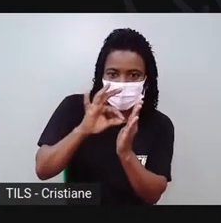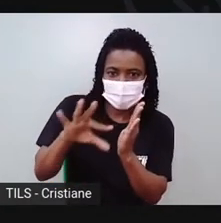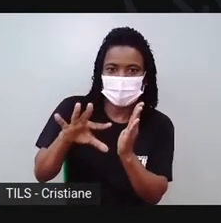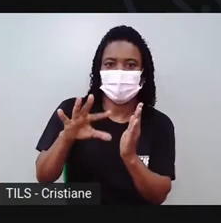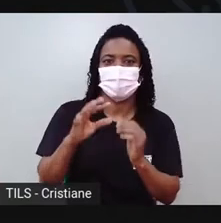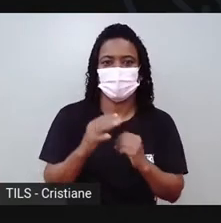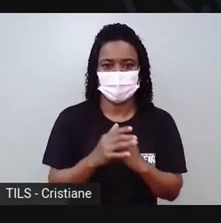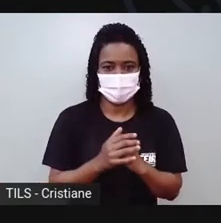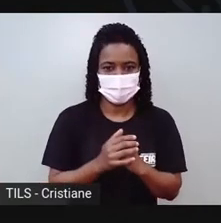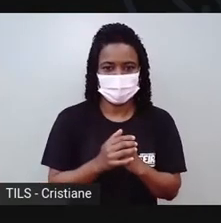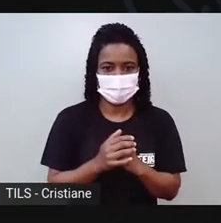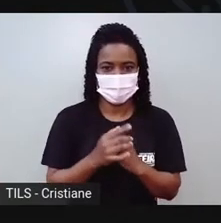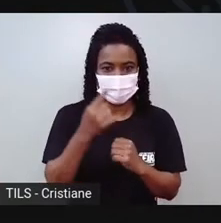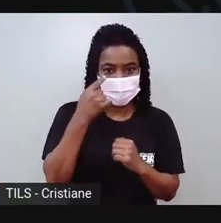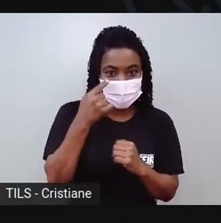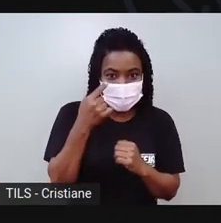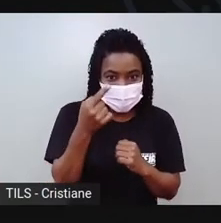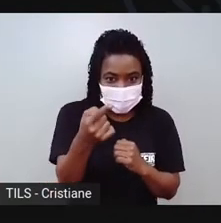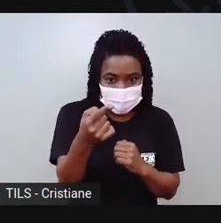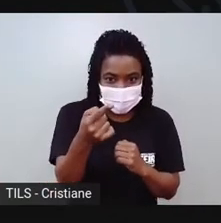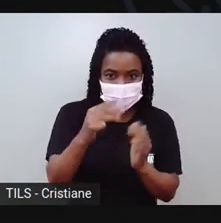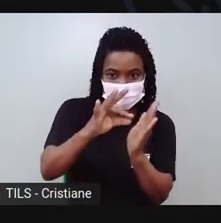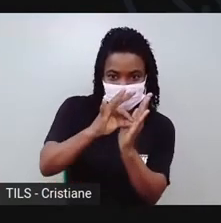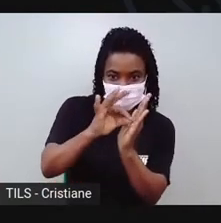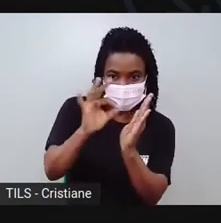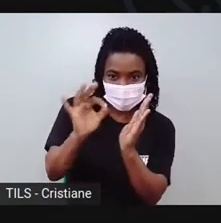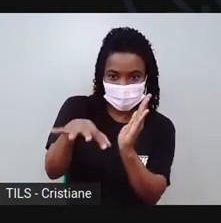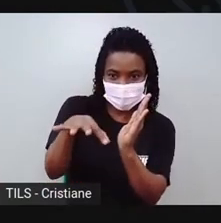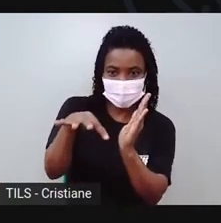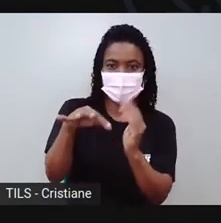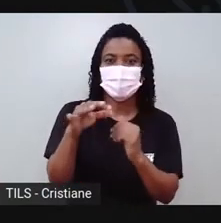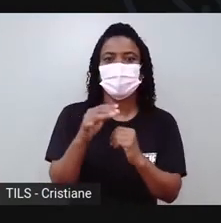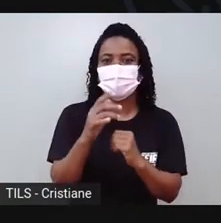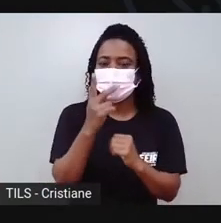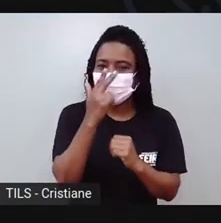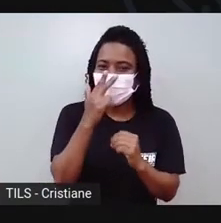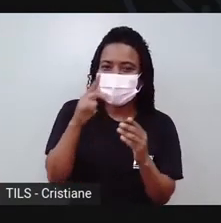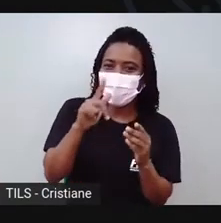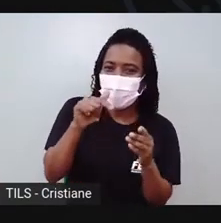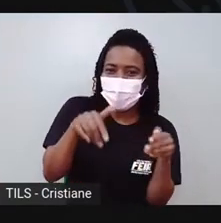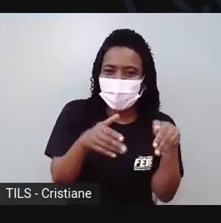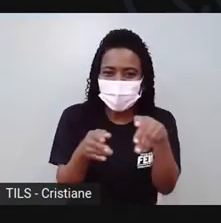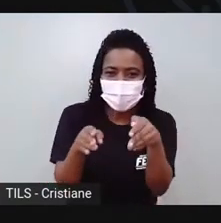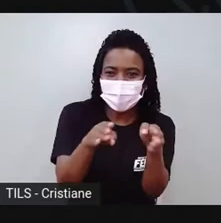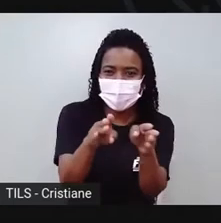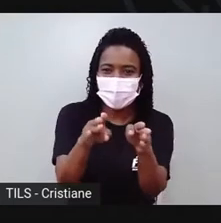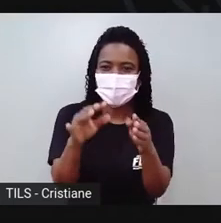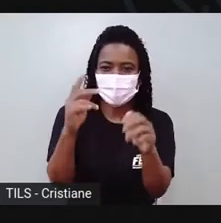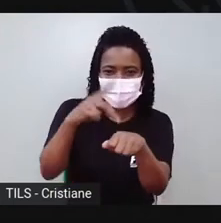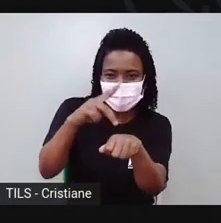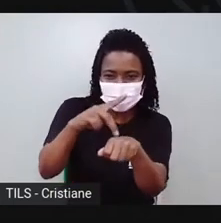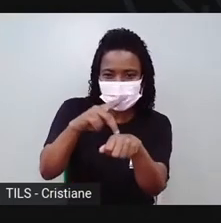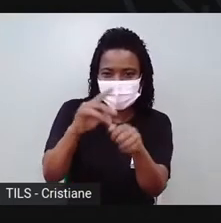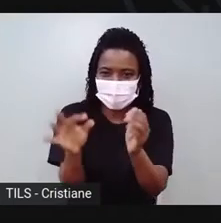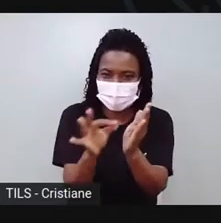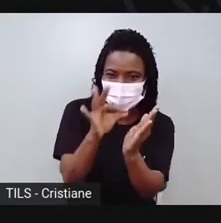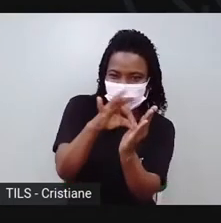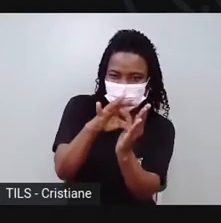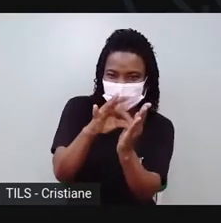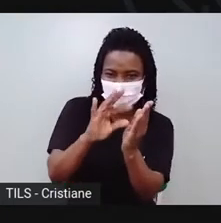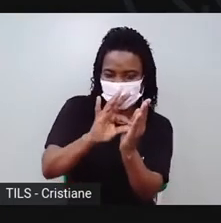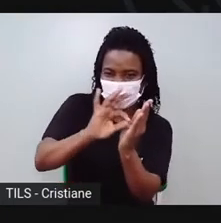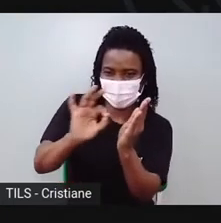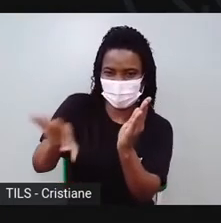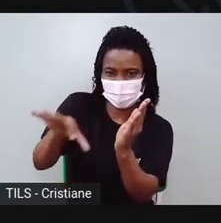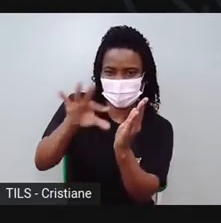Eita! Tava lá no meio do rio, veio com pedrinha e tudo. Então, nós vamos mexer bastante